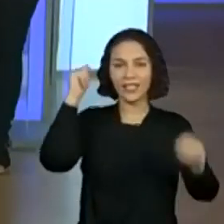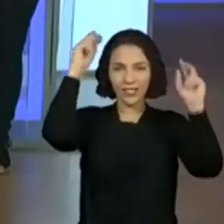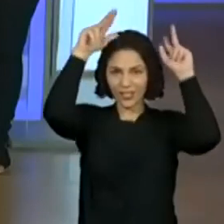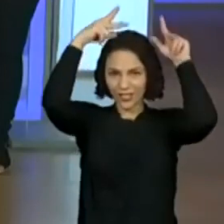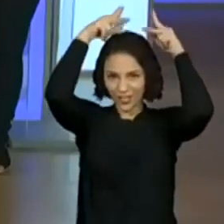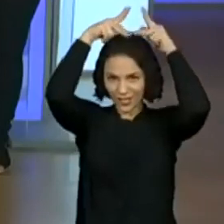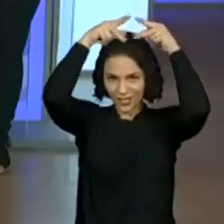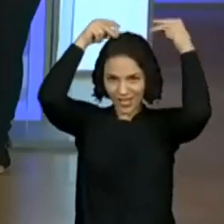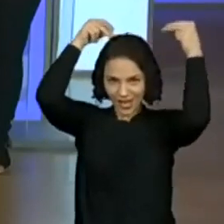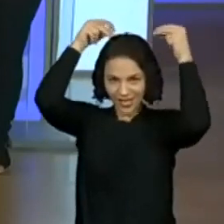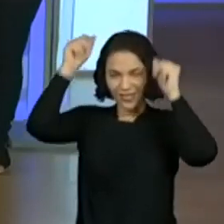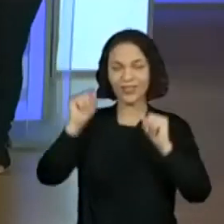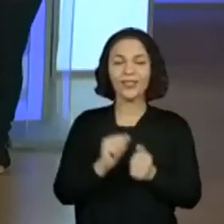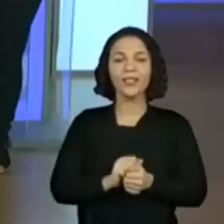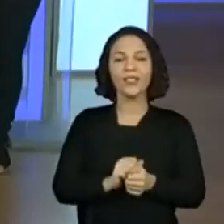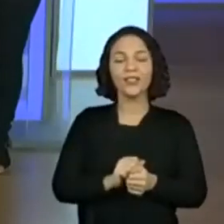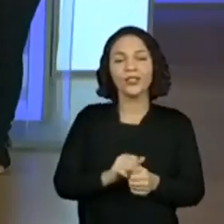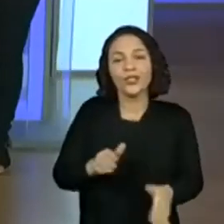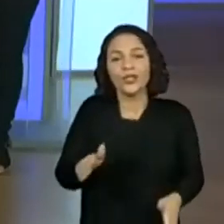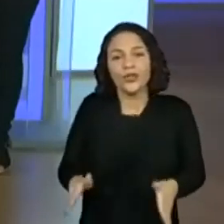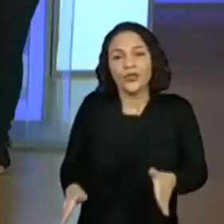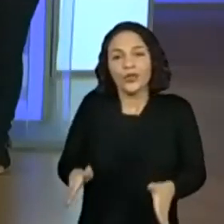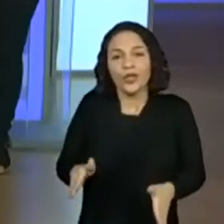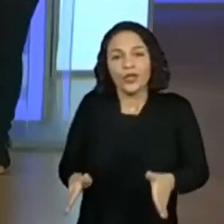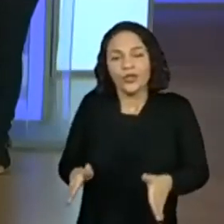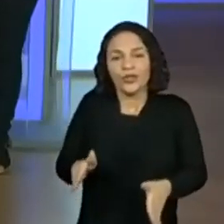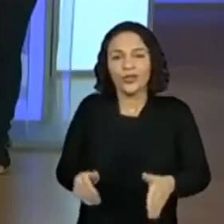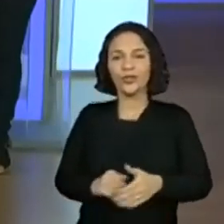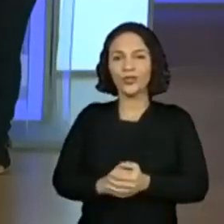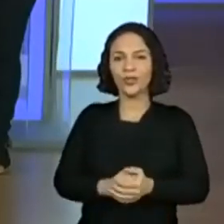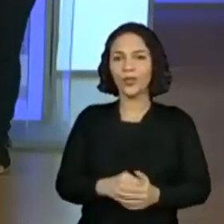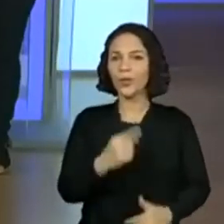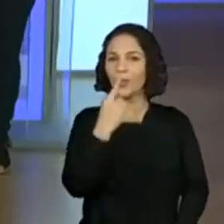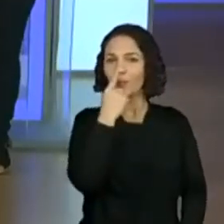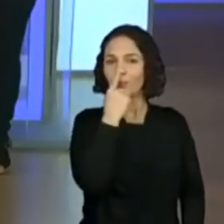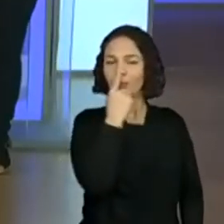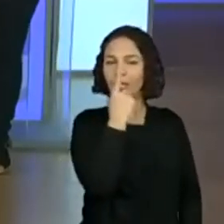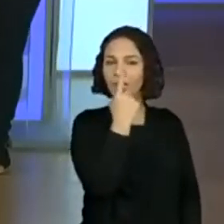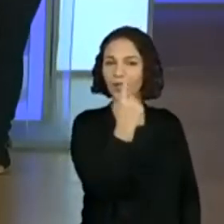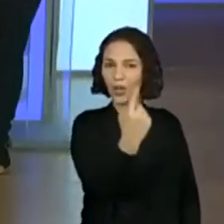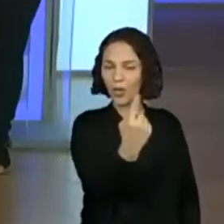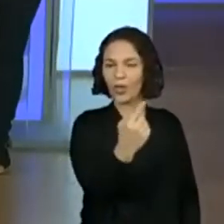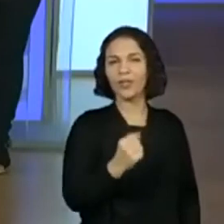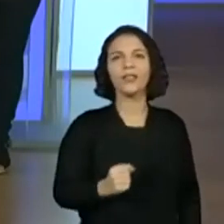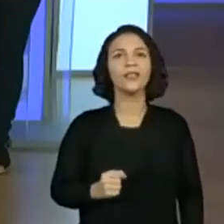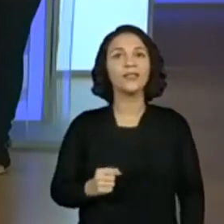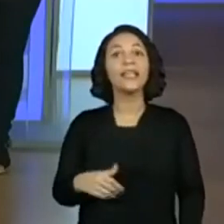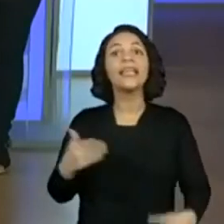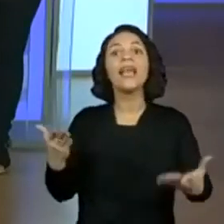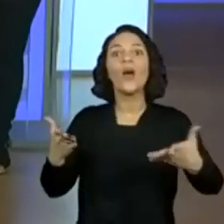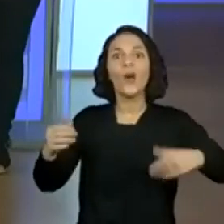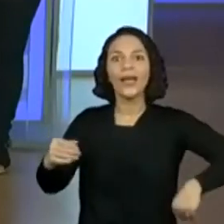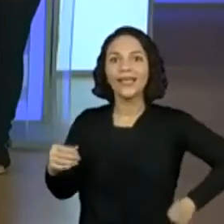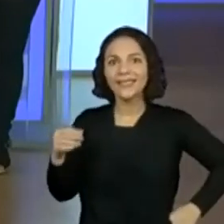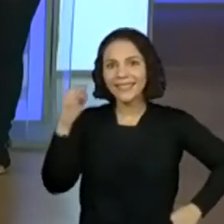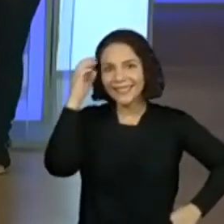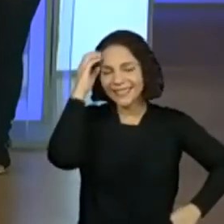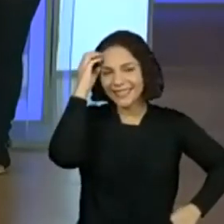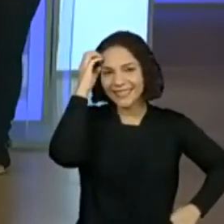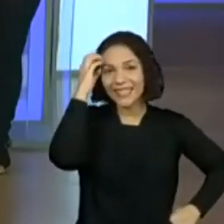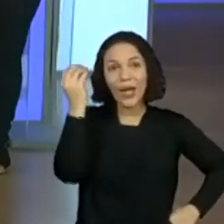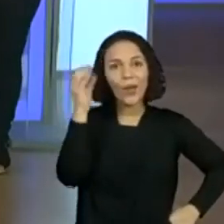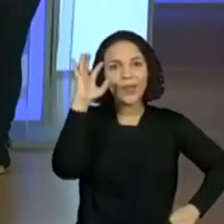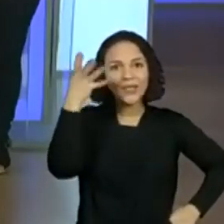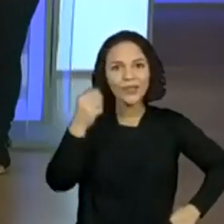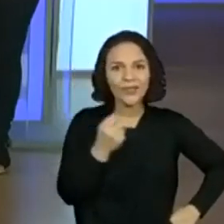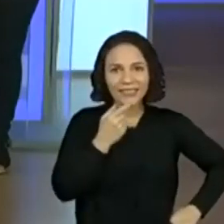Soldadinho de Chumbo. Pinóquio. Gente. Os Três Porquinhos, Pinóquio, Soldadinho de Chumbo. E agora, professora? E agora? Como você